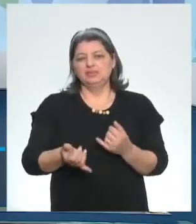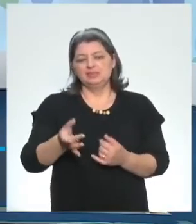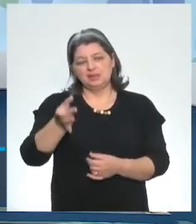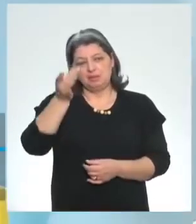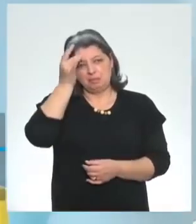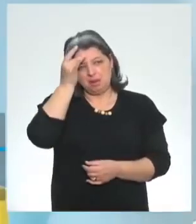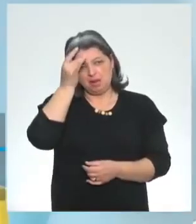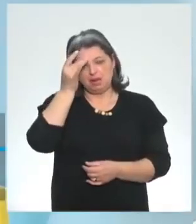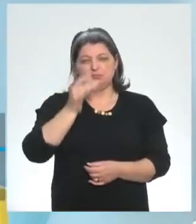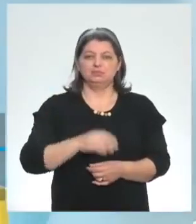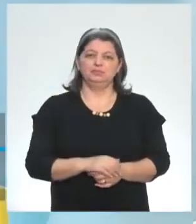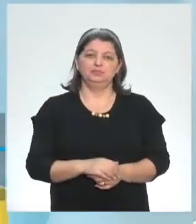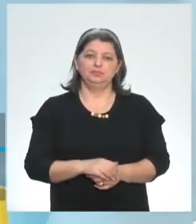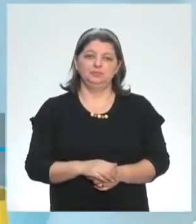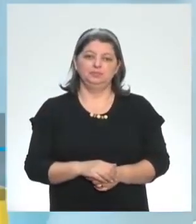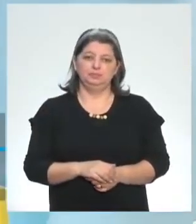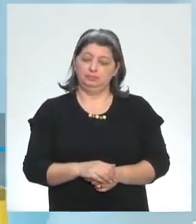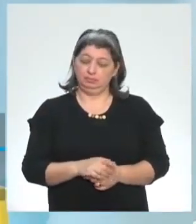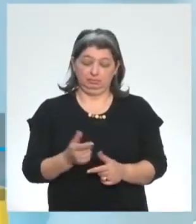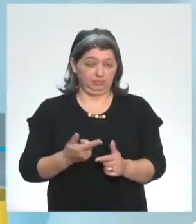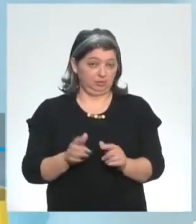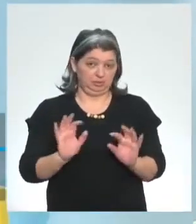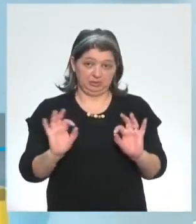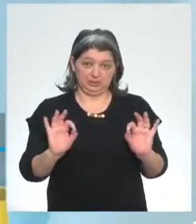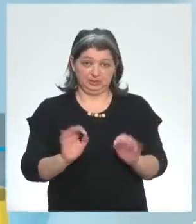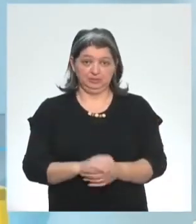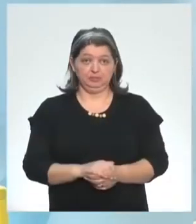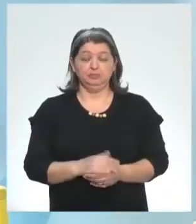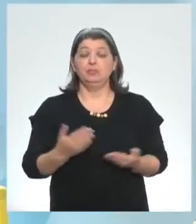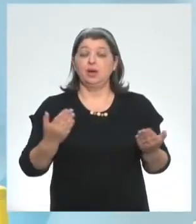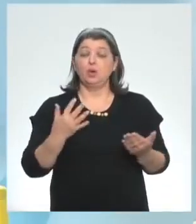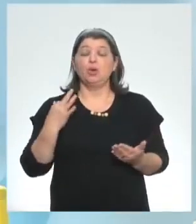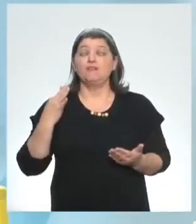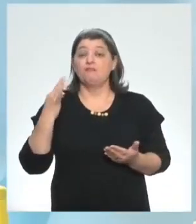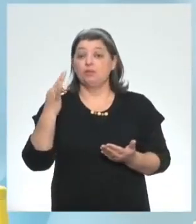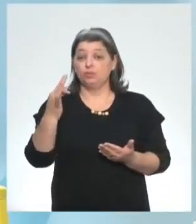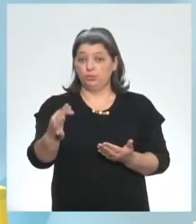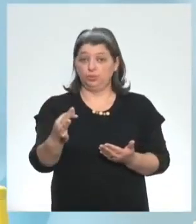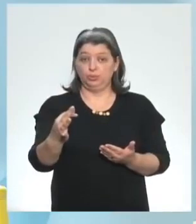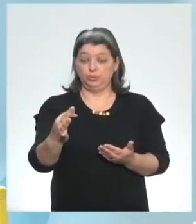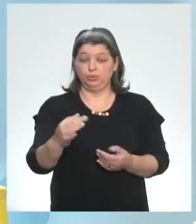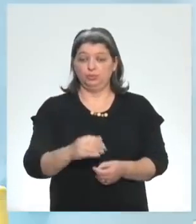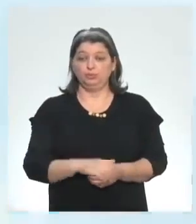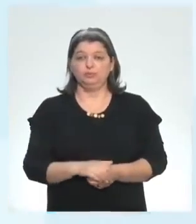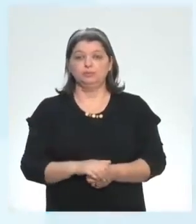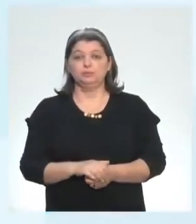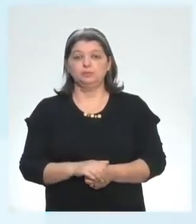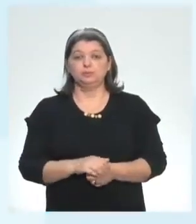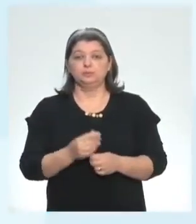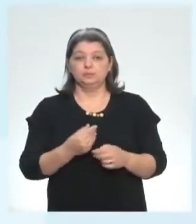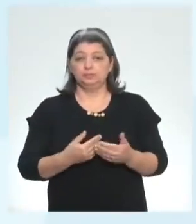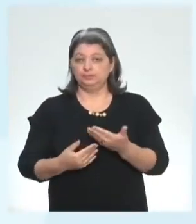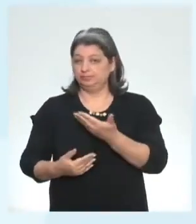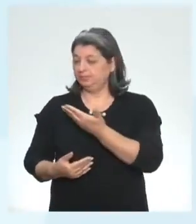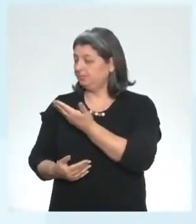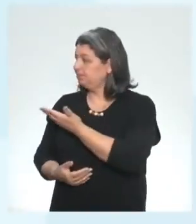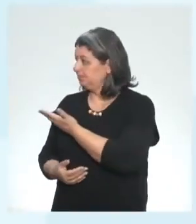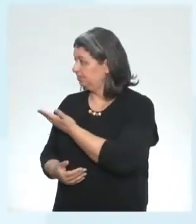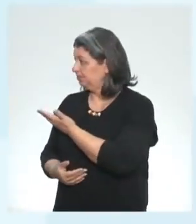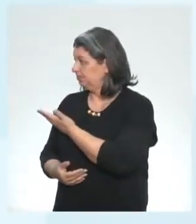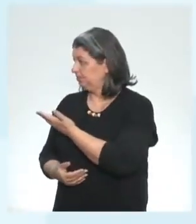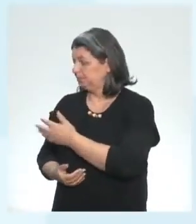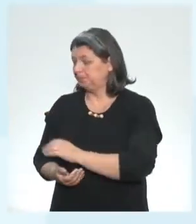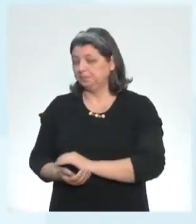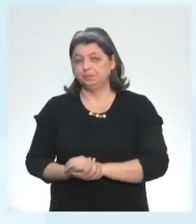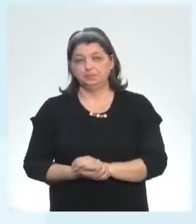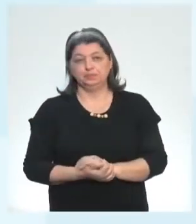certo então manda ver sem problemas vamos falar um pouquinho do futuro o futuro tá aí pra vocês na tela agora e a gente colocou